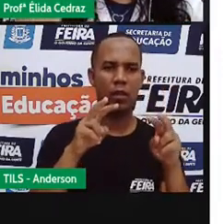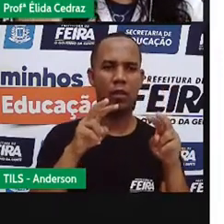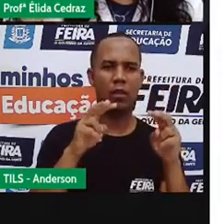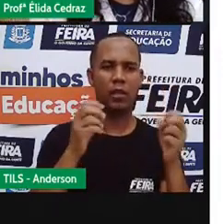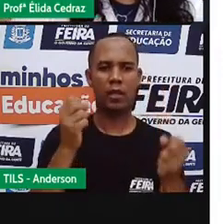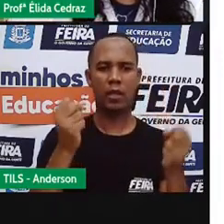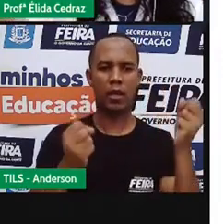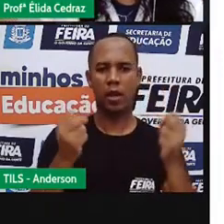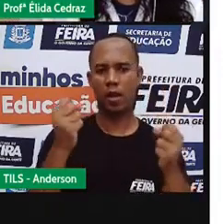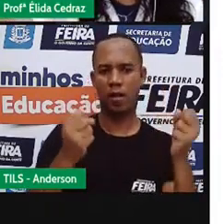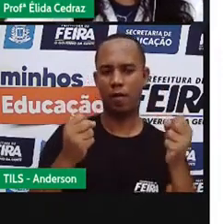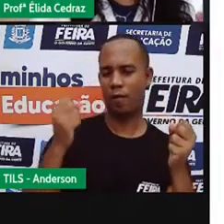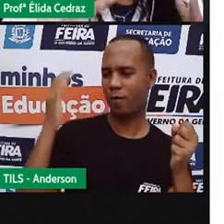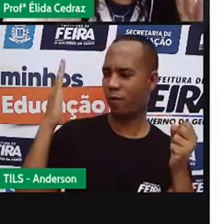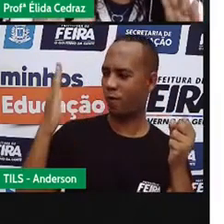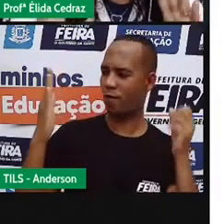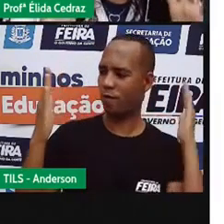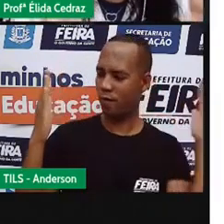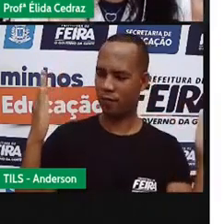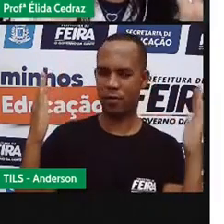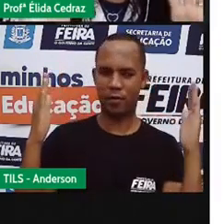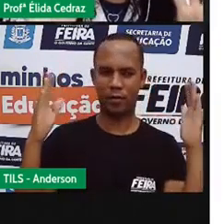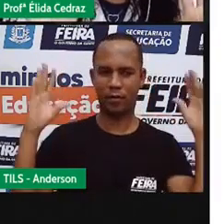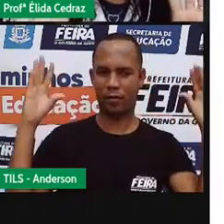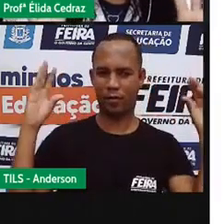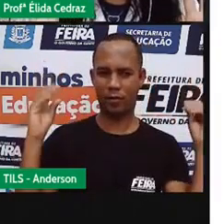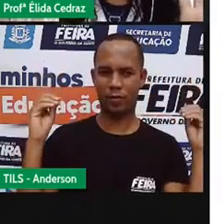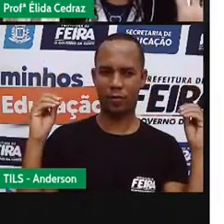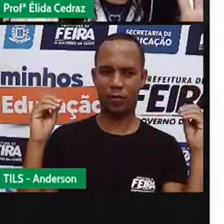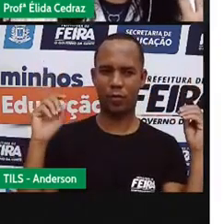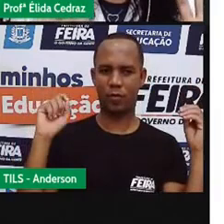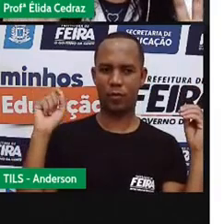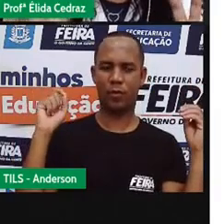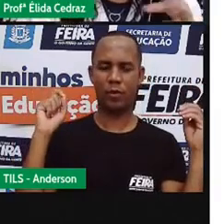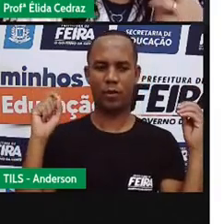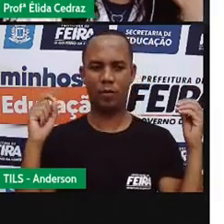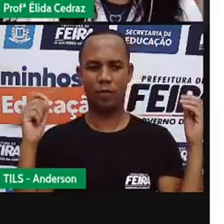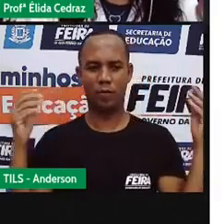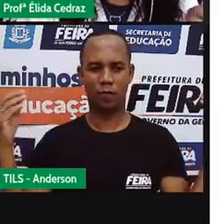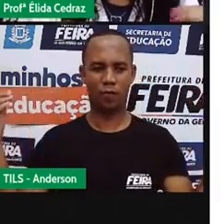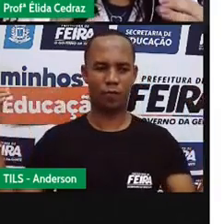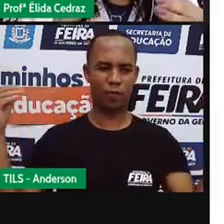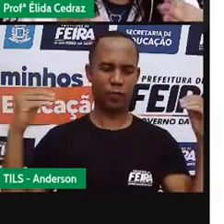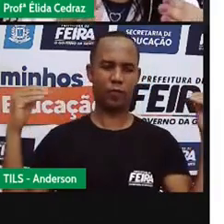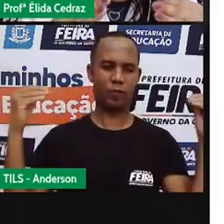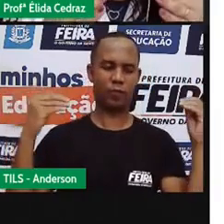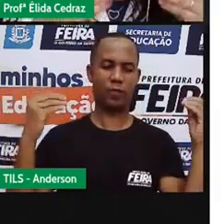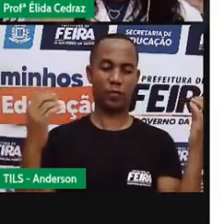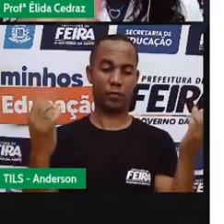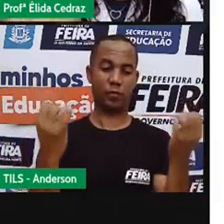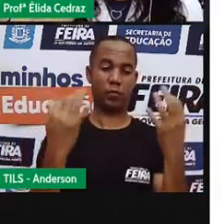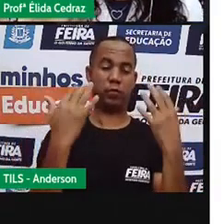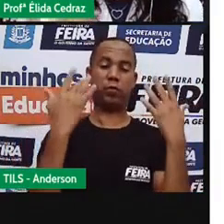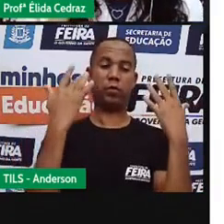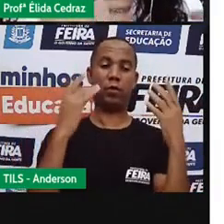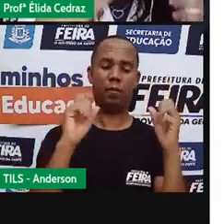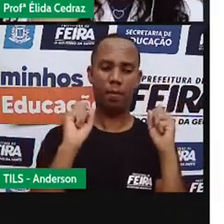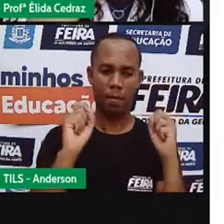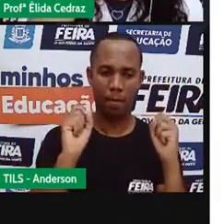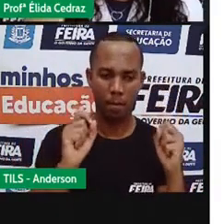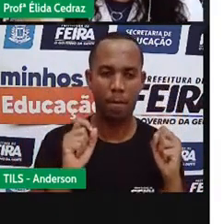sentir melhor, enxergando lá fora melhor. Tira um pouco a radiação, a claridade, e a gente pode